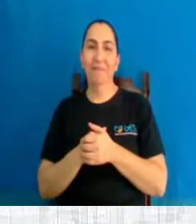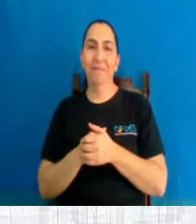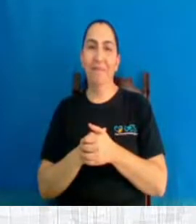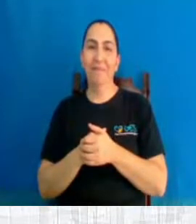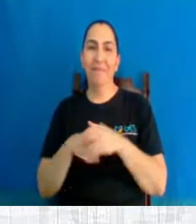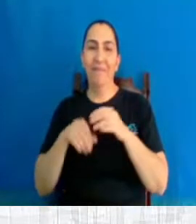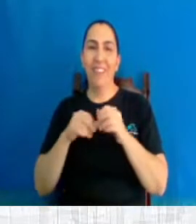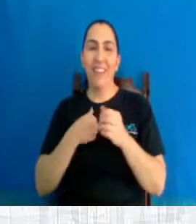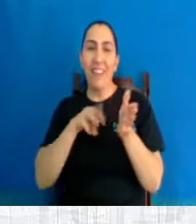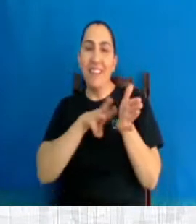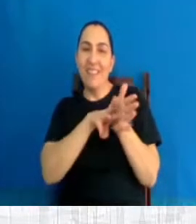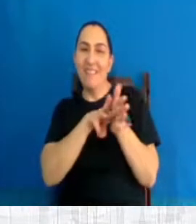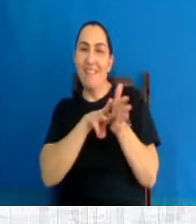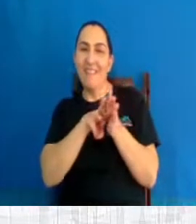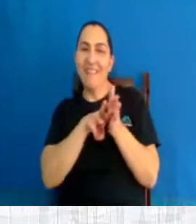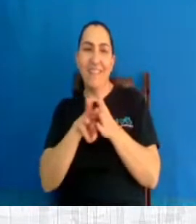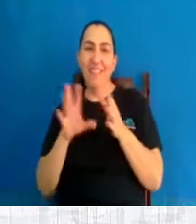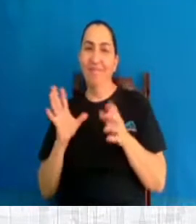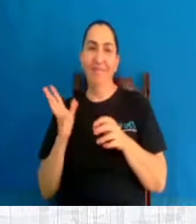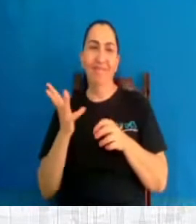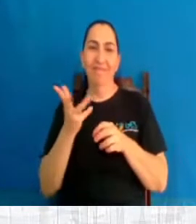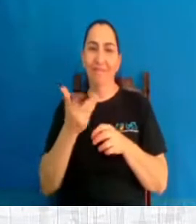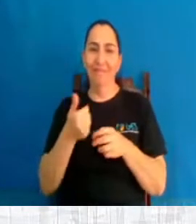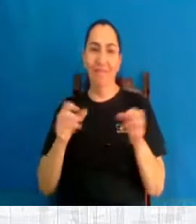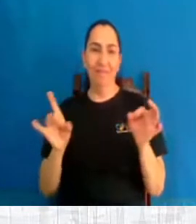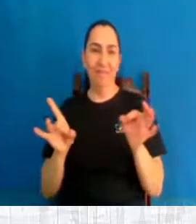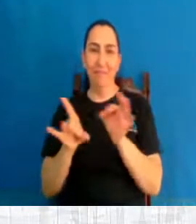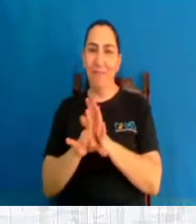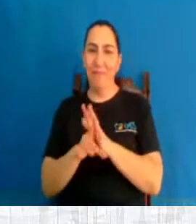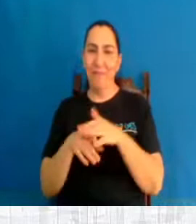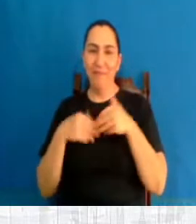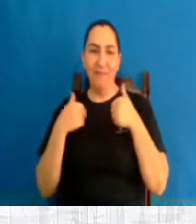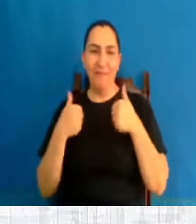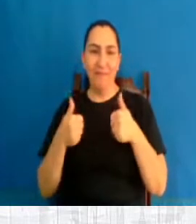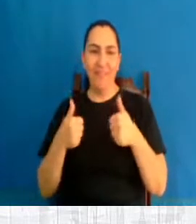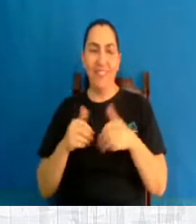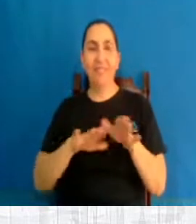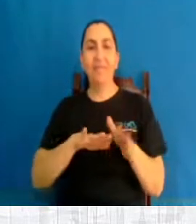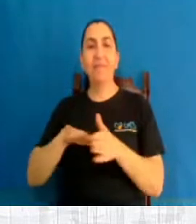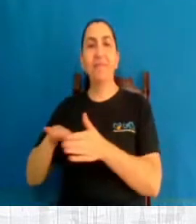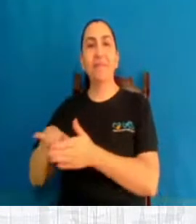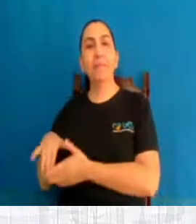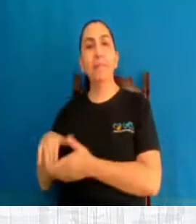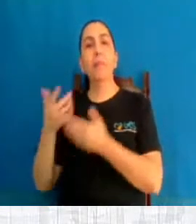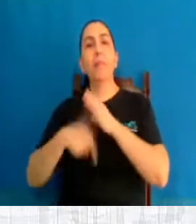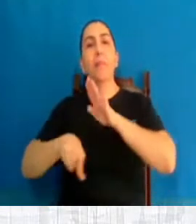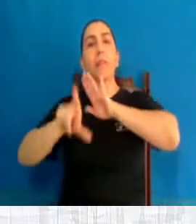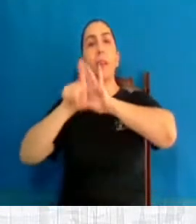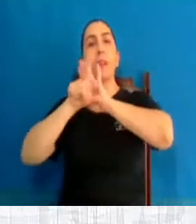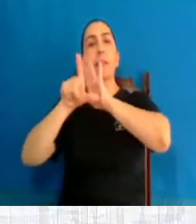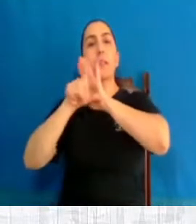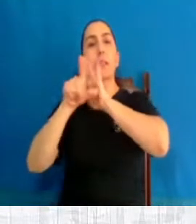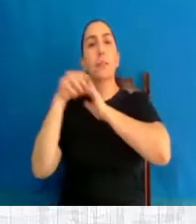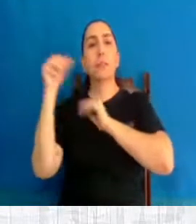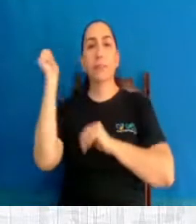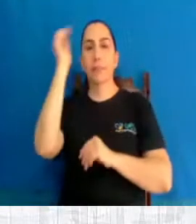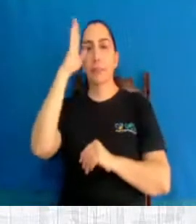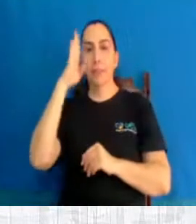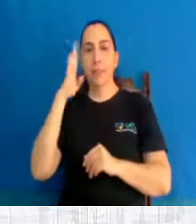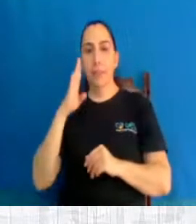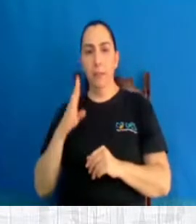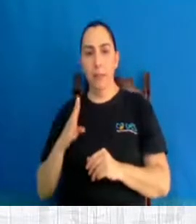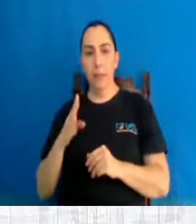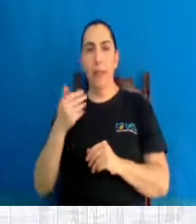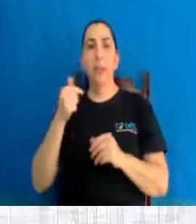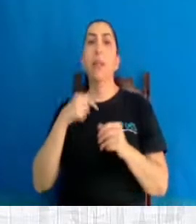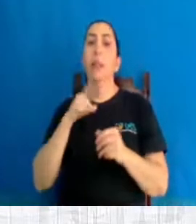jeza aí, não é fraco, não. E a legislação no Brasil? Ora, ela permite a Bolsa, no caso de risco de morte